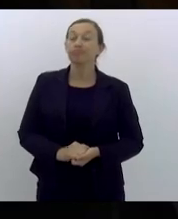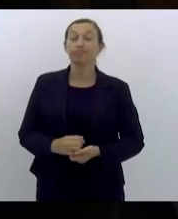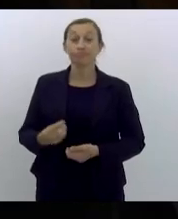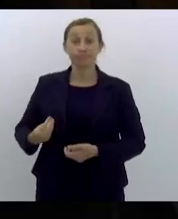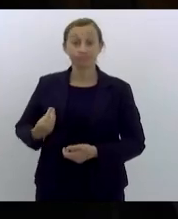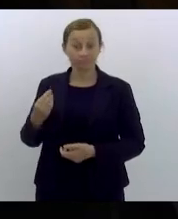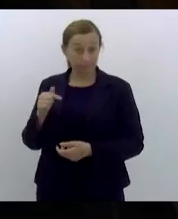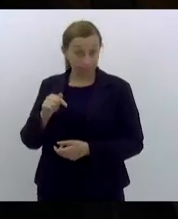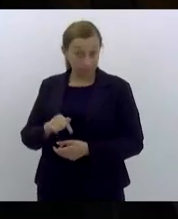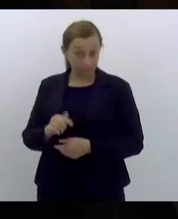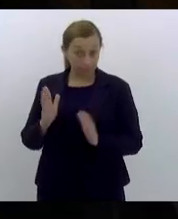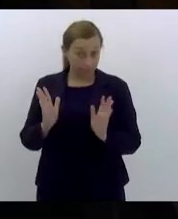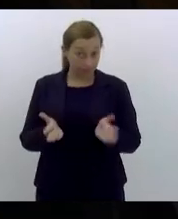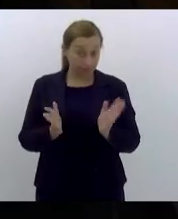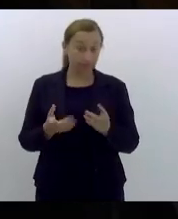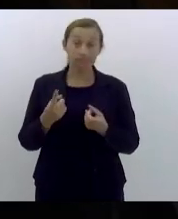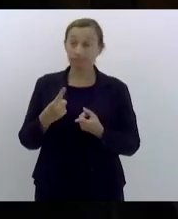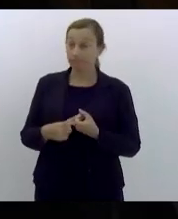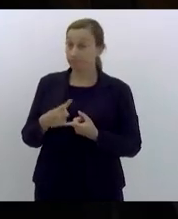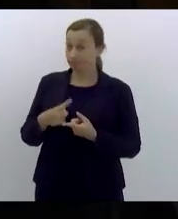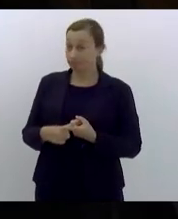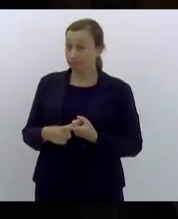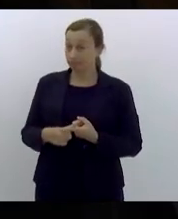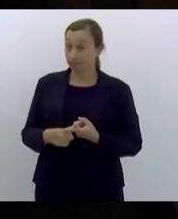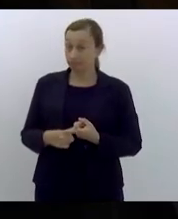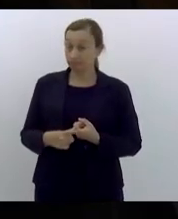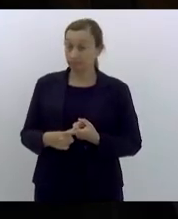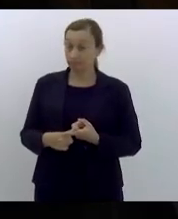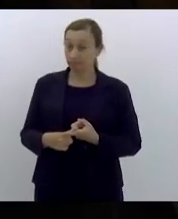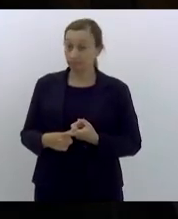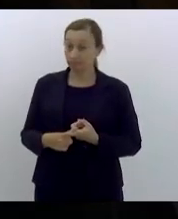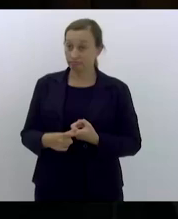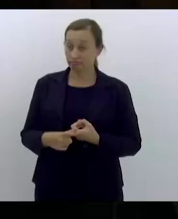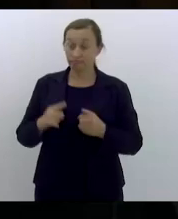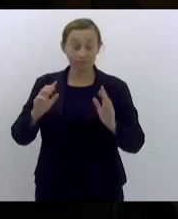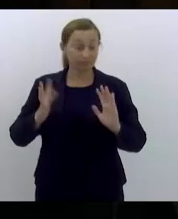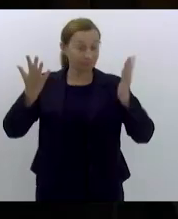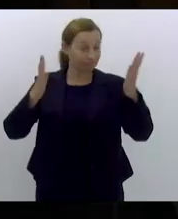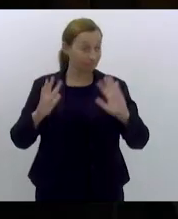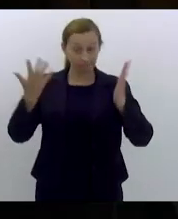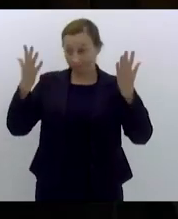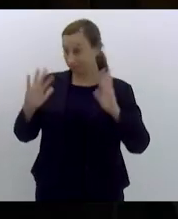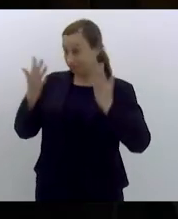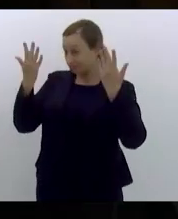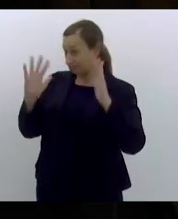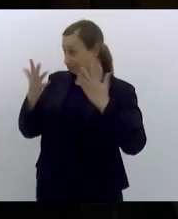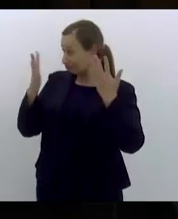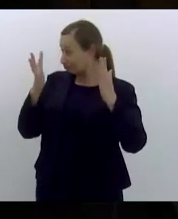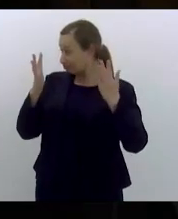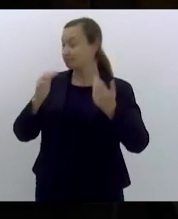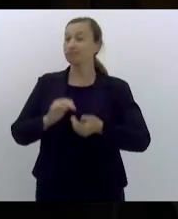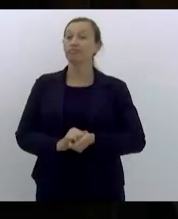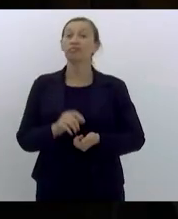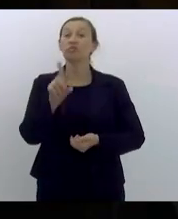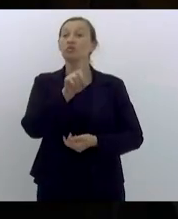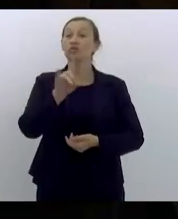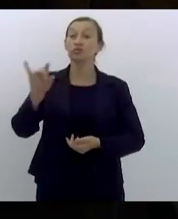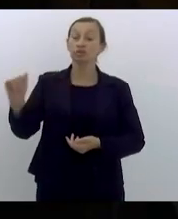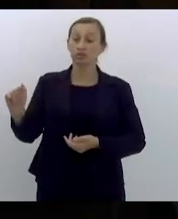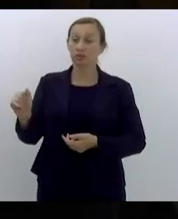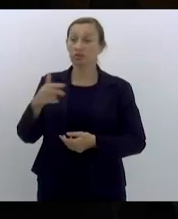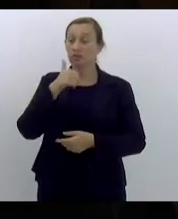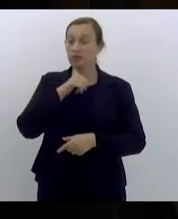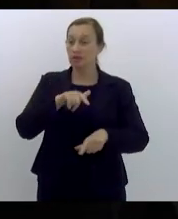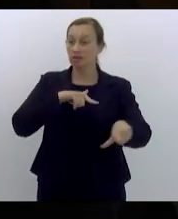aqui hoje porque se avizinham as comemorações pelo dia das